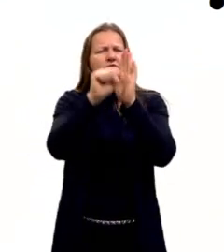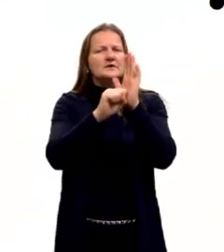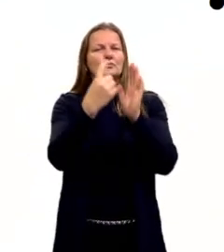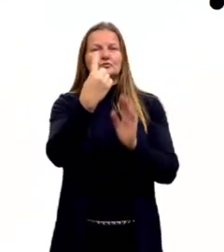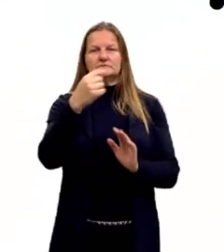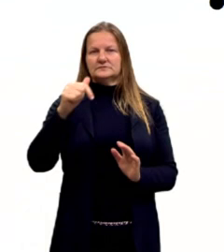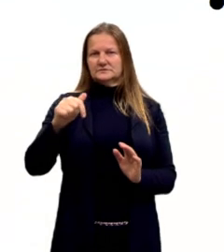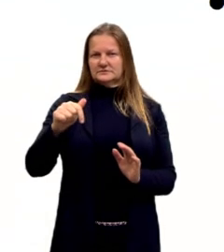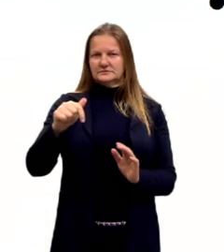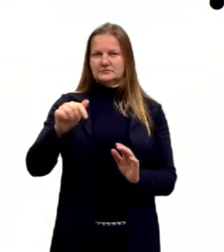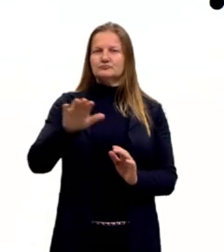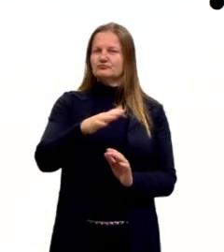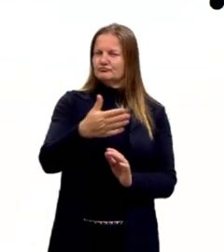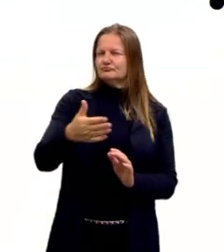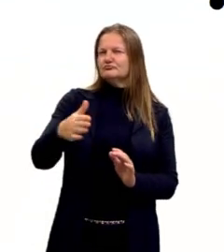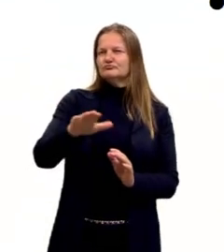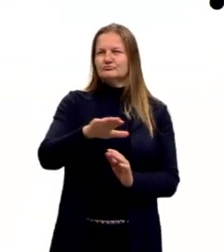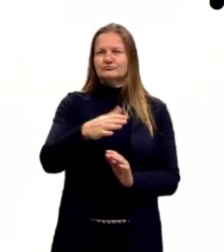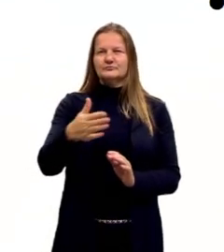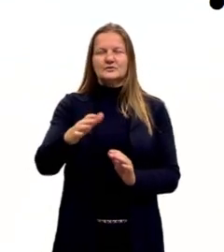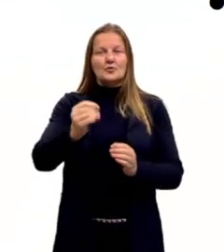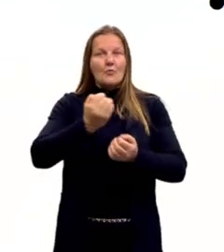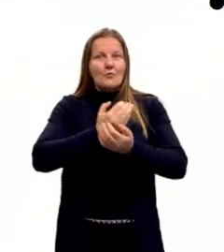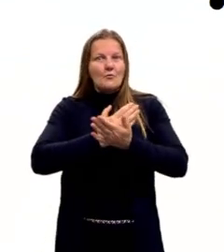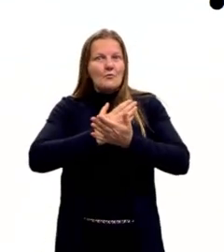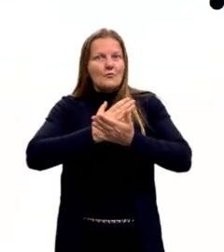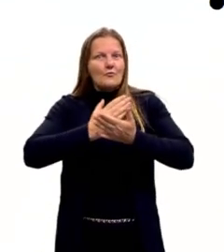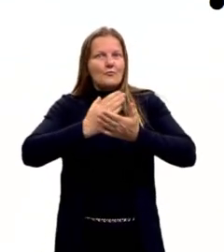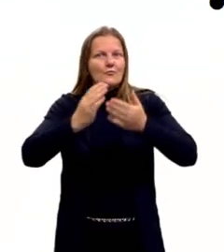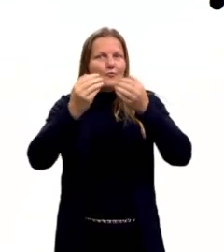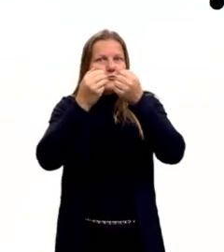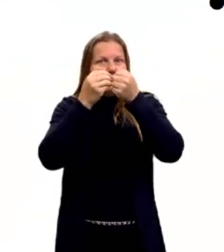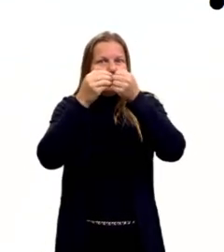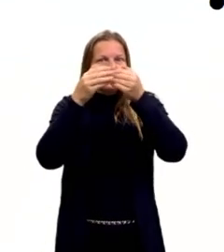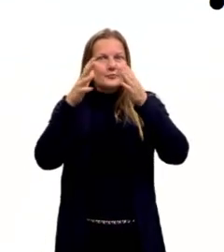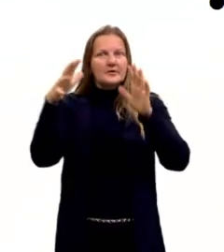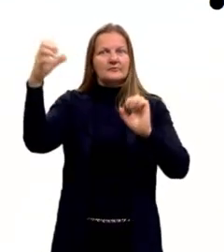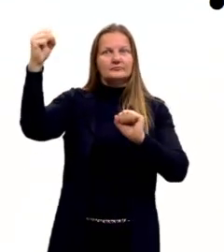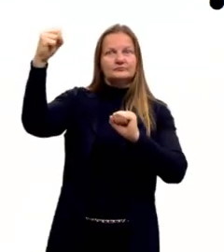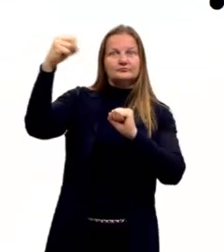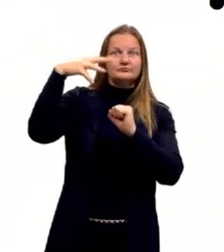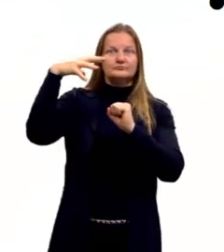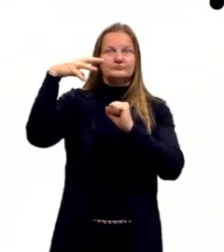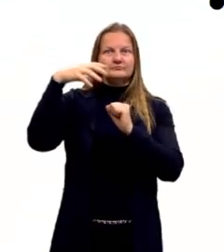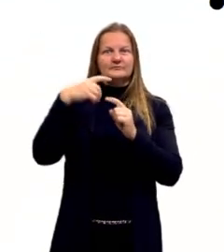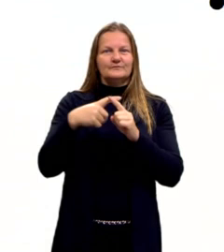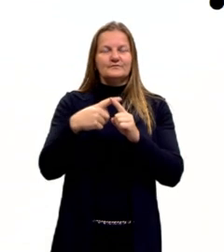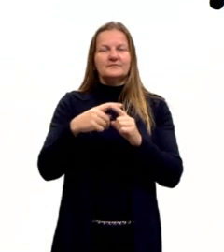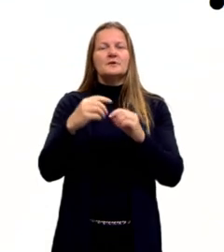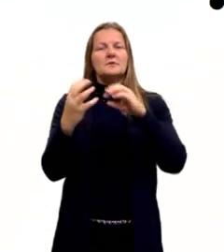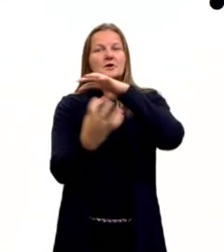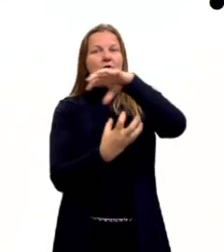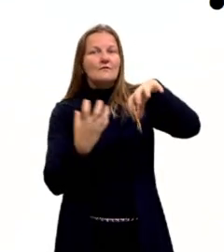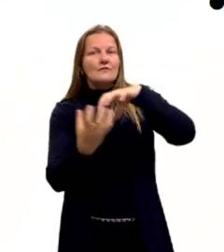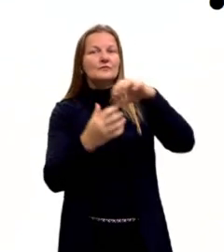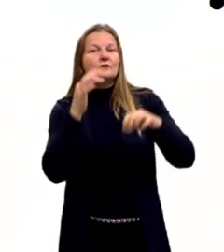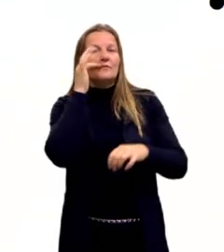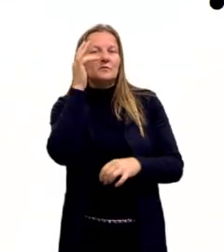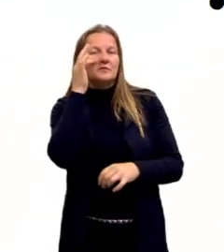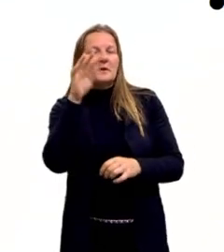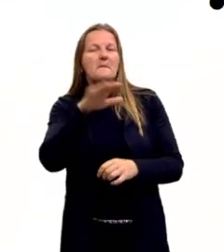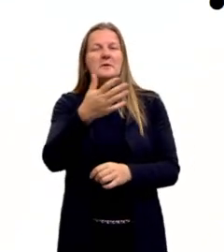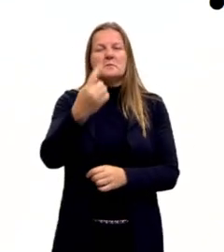XVII, no despertar do iluminismo e da Revolução Francesa, lá em